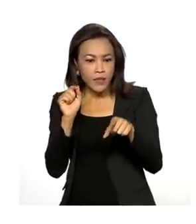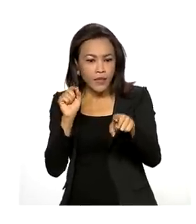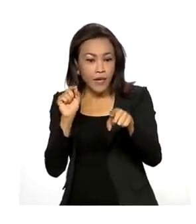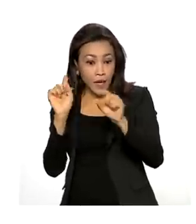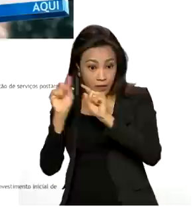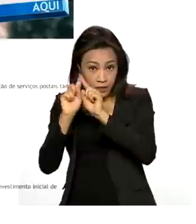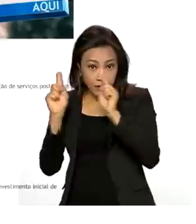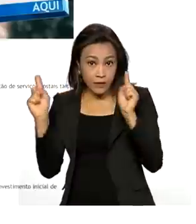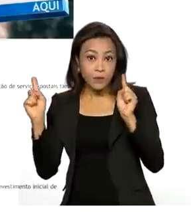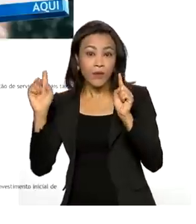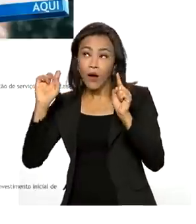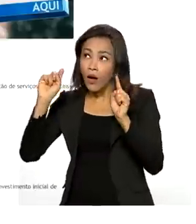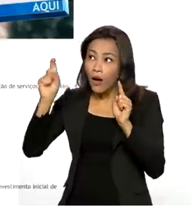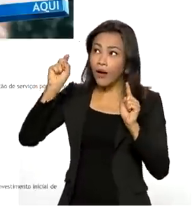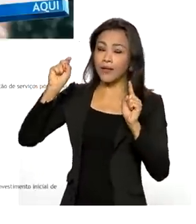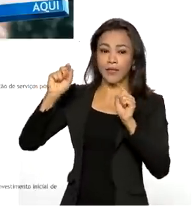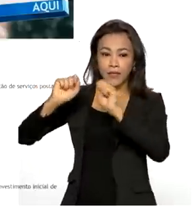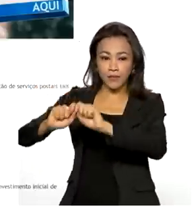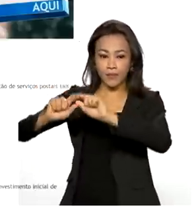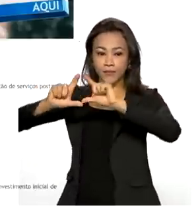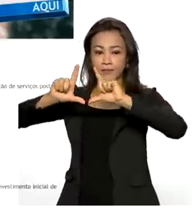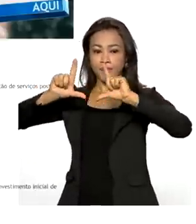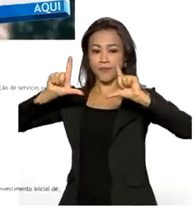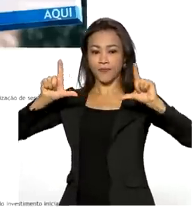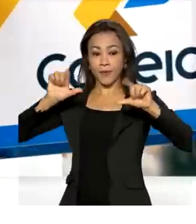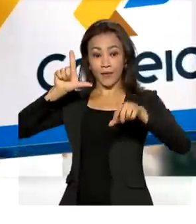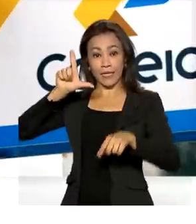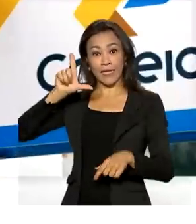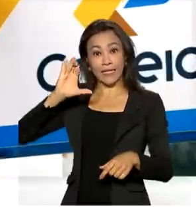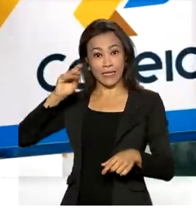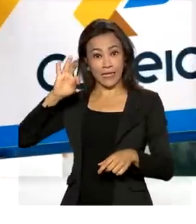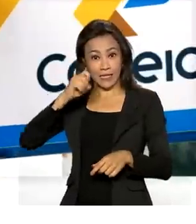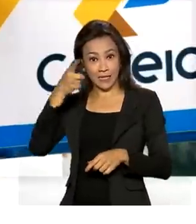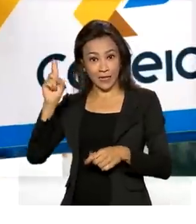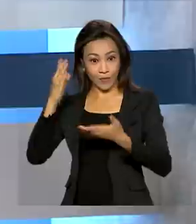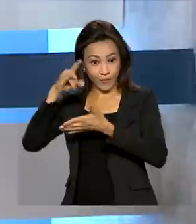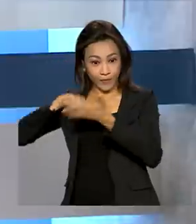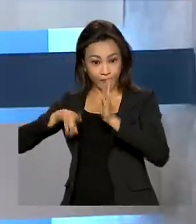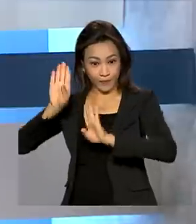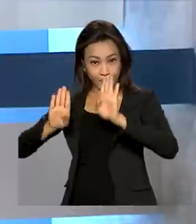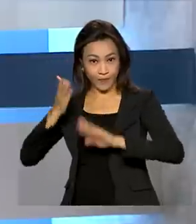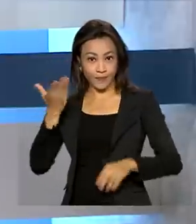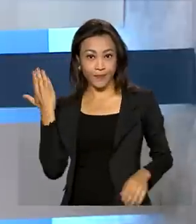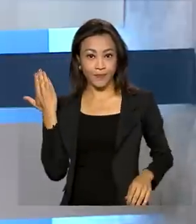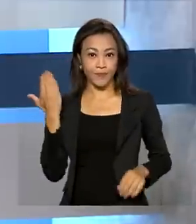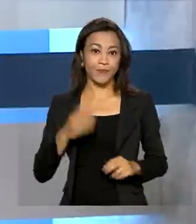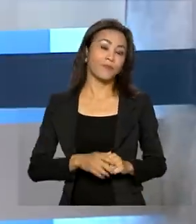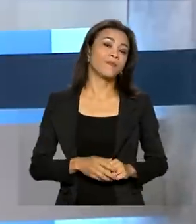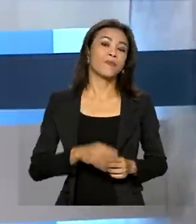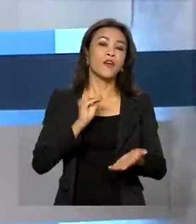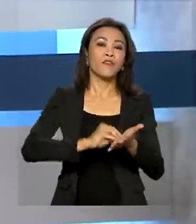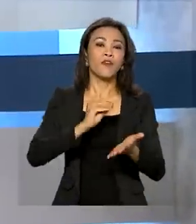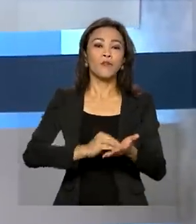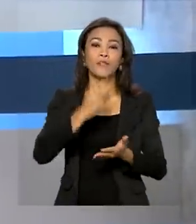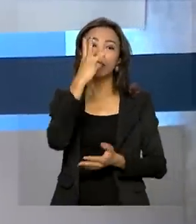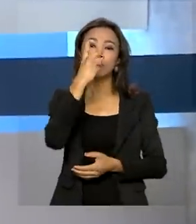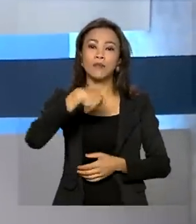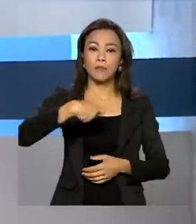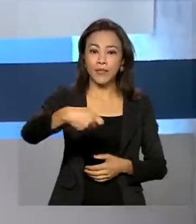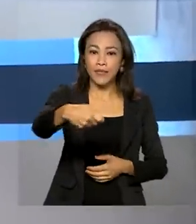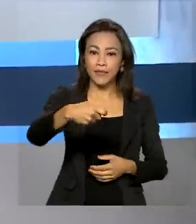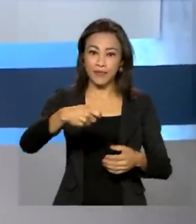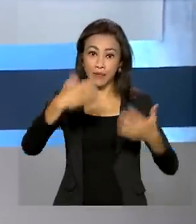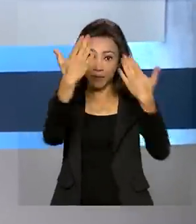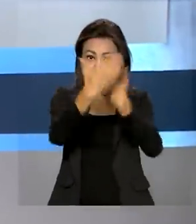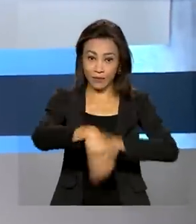fornecedores em que ele pode clicar em licitação Correios Modulares. Faltam cerca de três meses para o